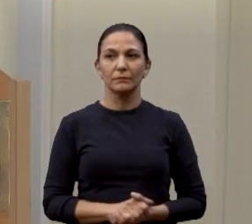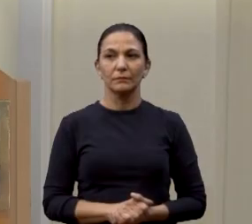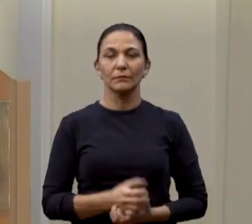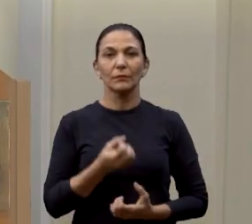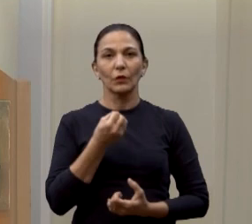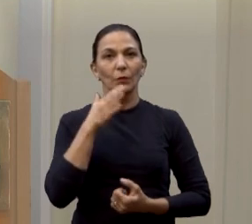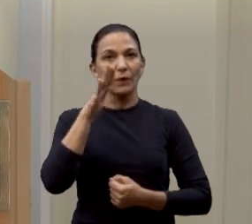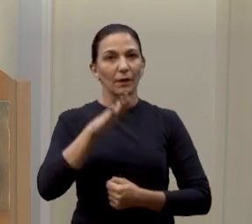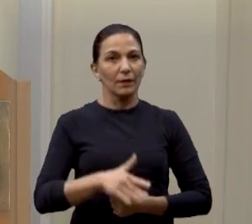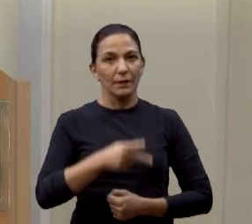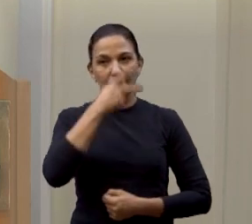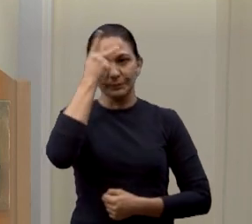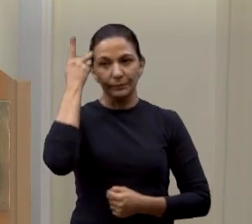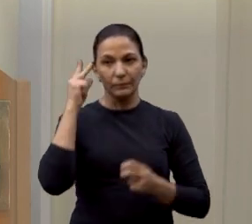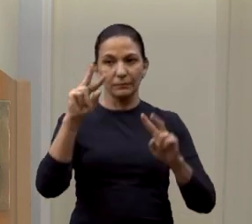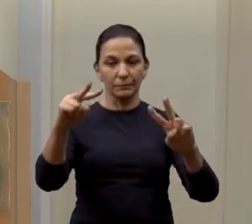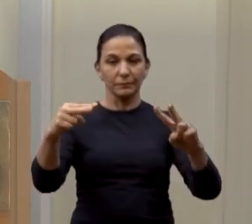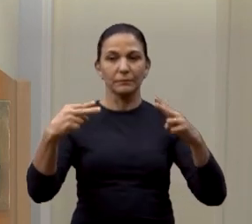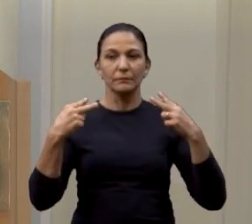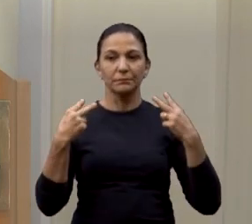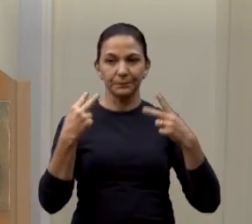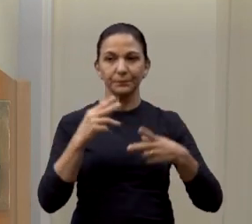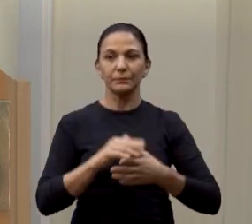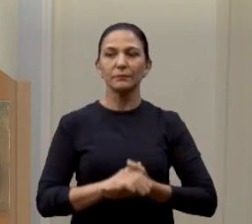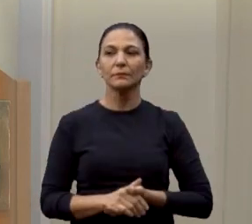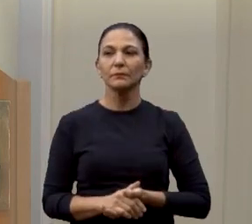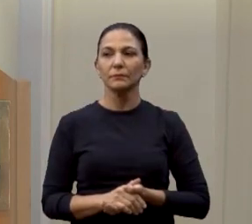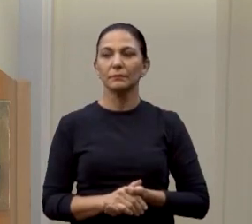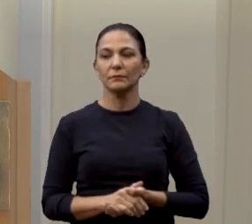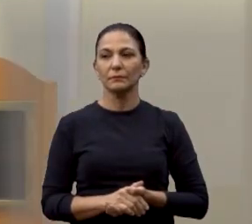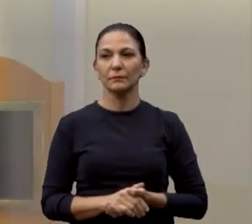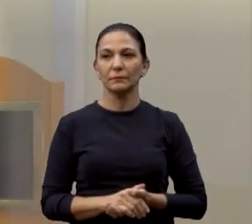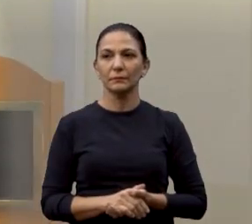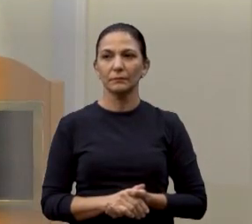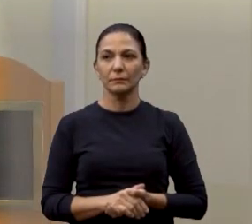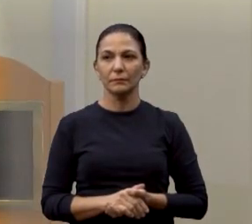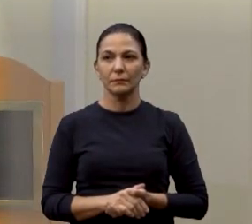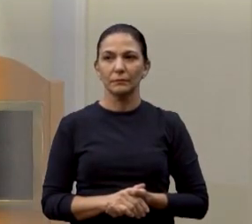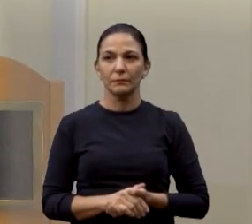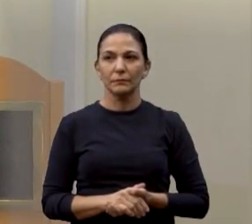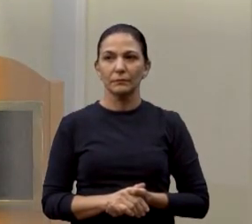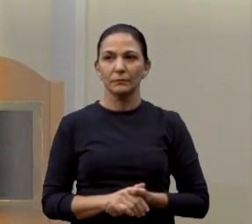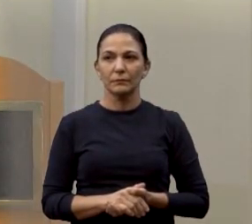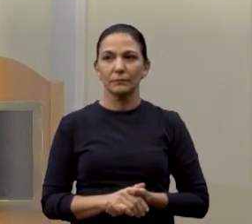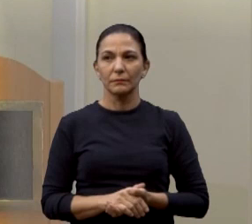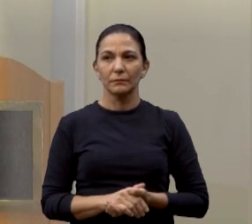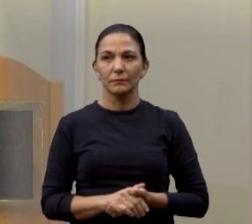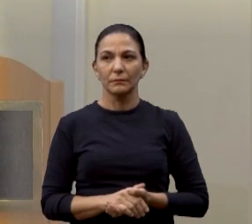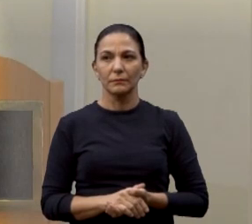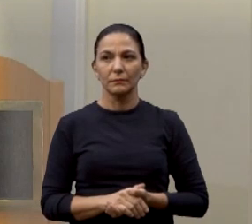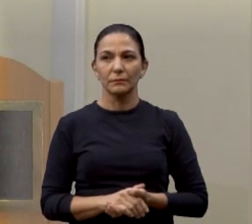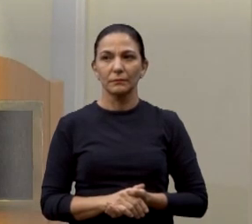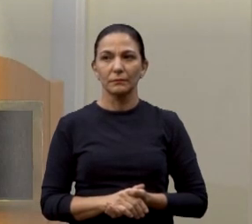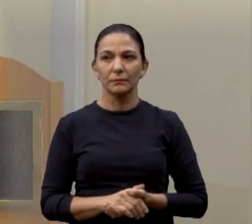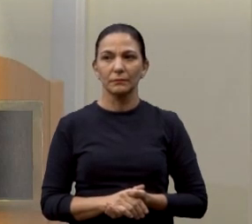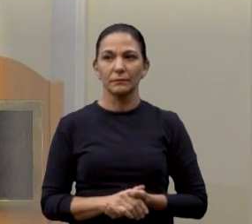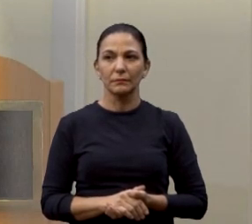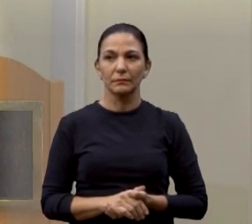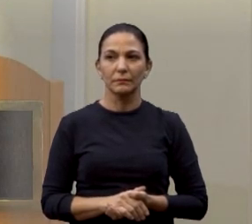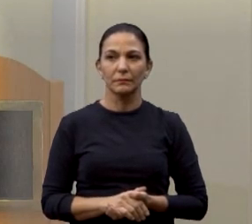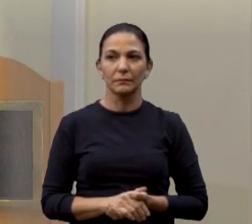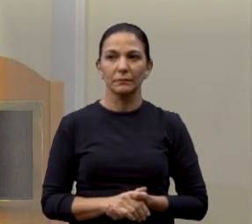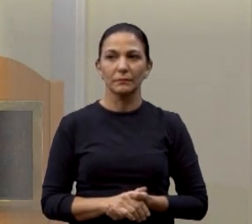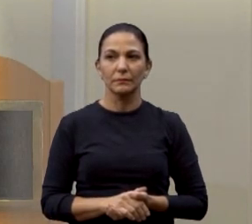Boa tarde, presidente, novos vereadores, todos que nos acompanham aqui no plenário, nos assistem pela tradição. Gostaria de